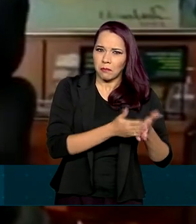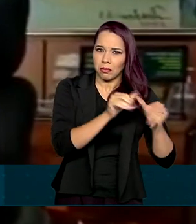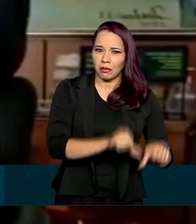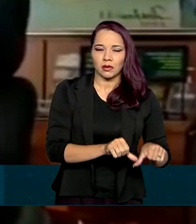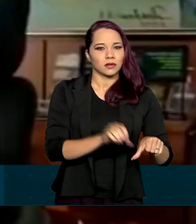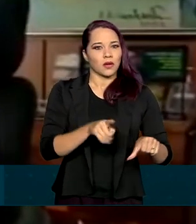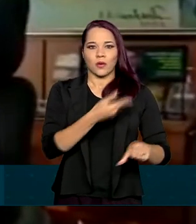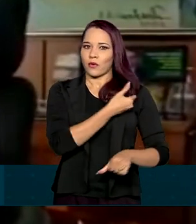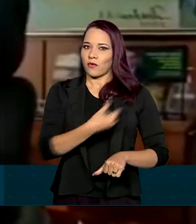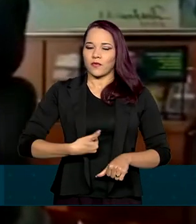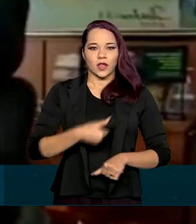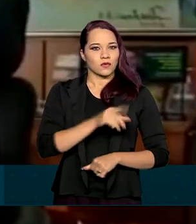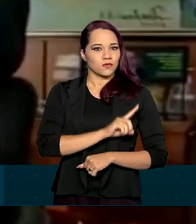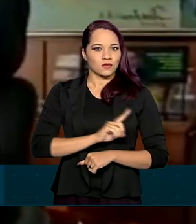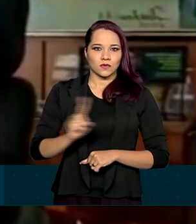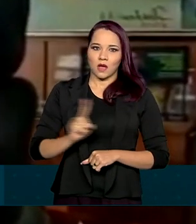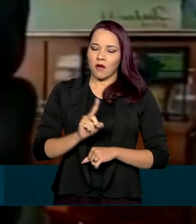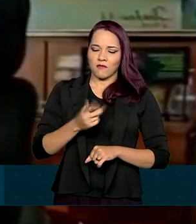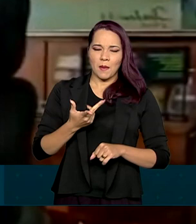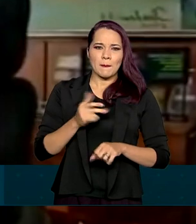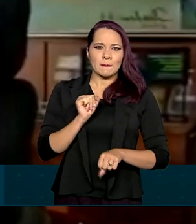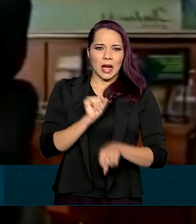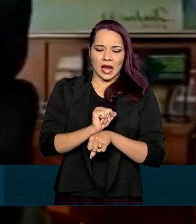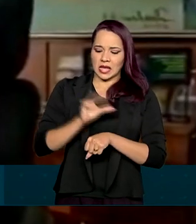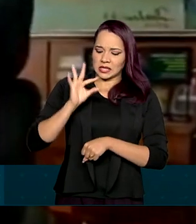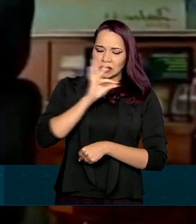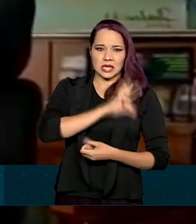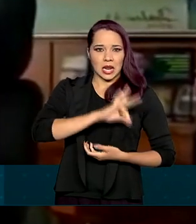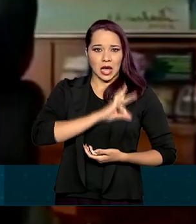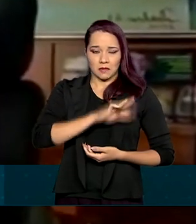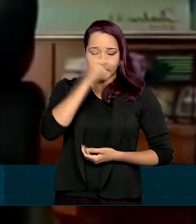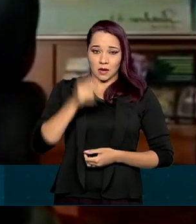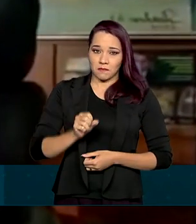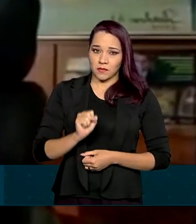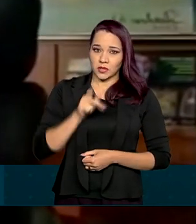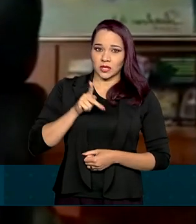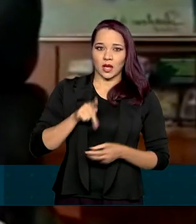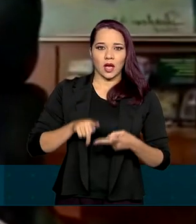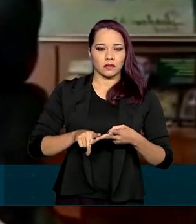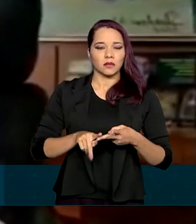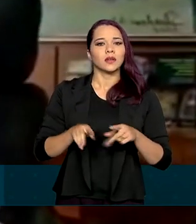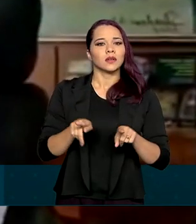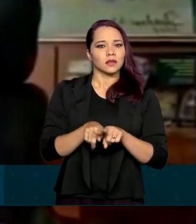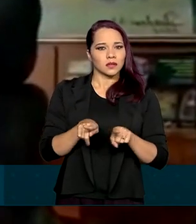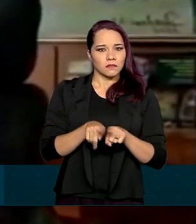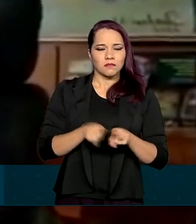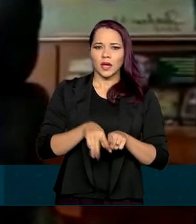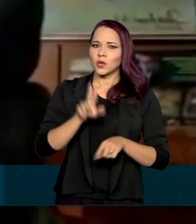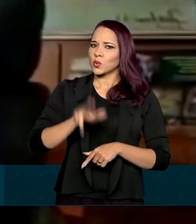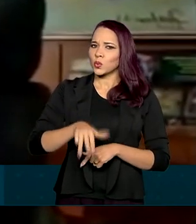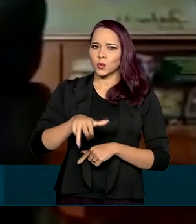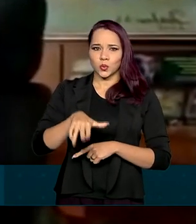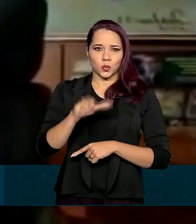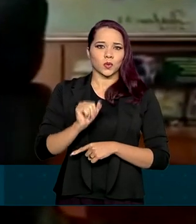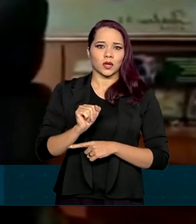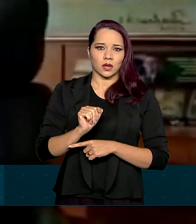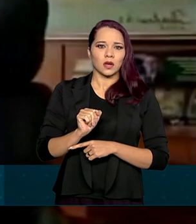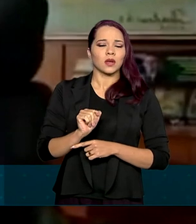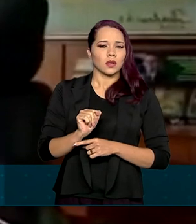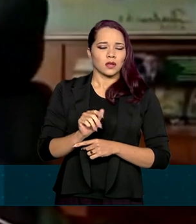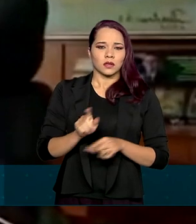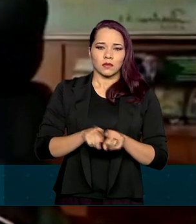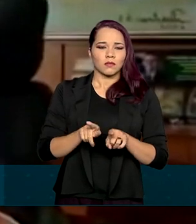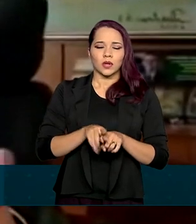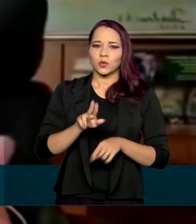jamais vamos congelar salário de aposentados, bem como jamais vamos